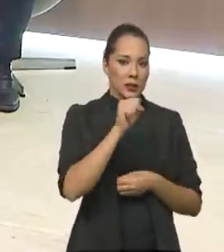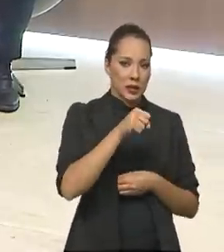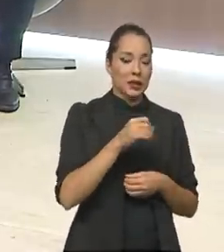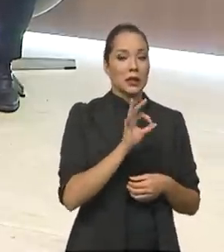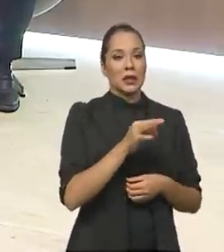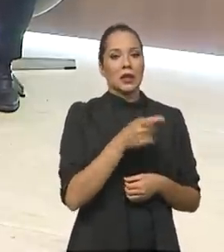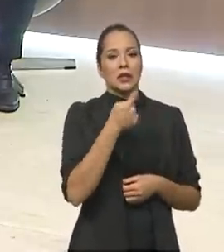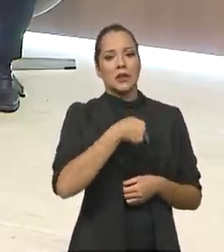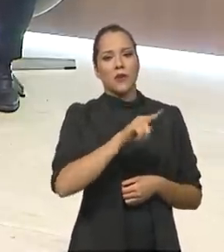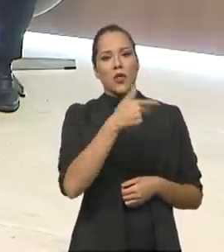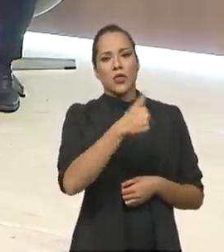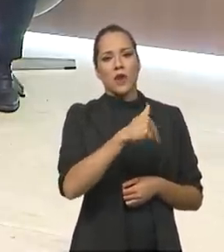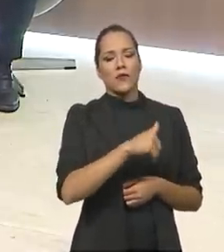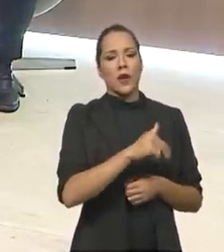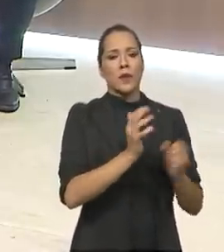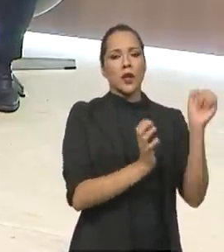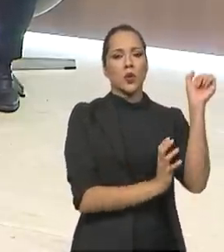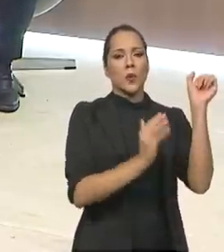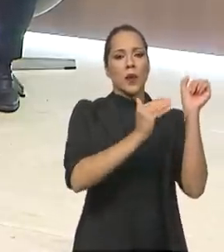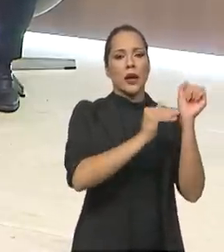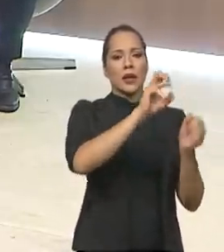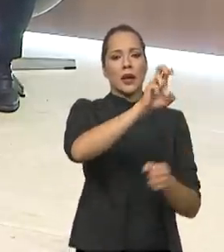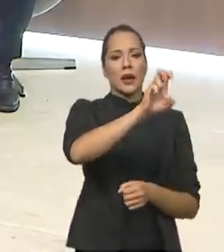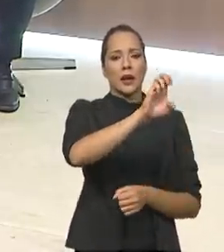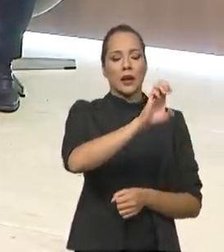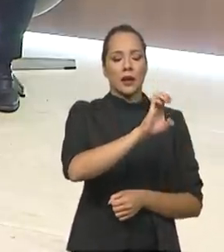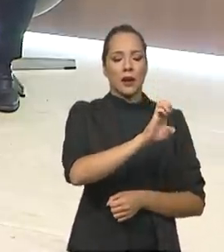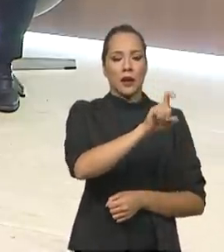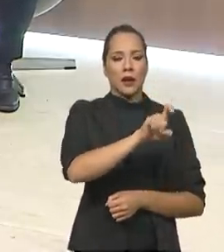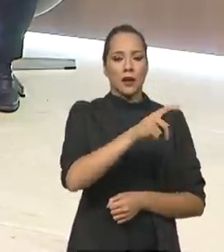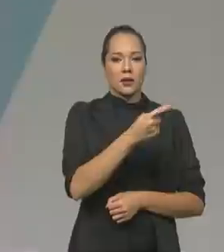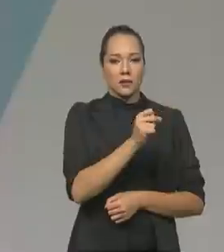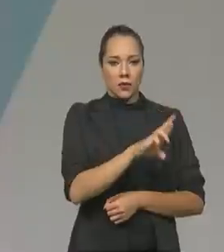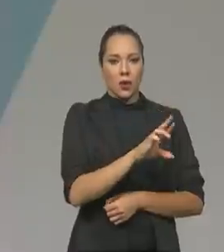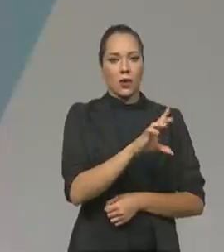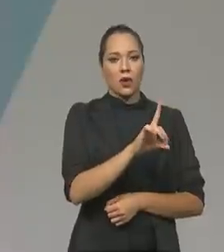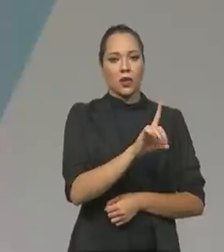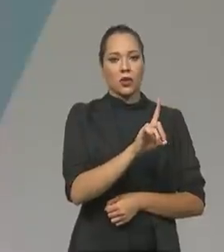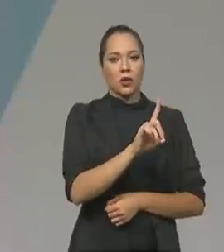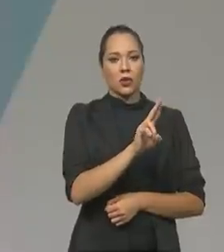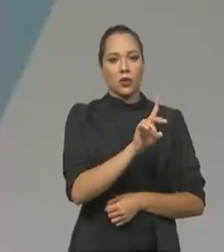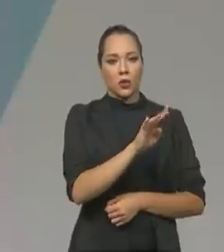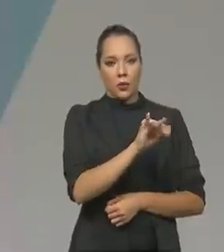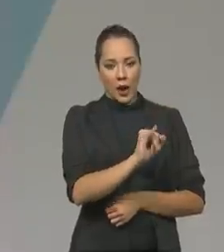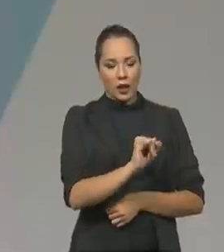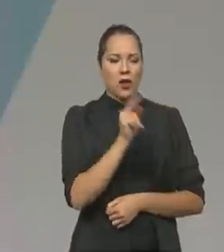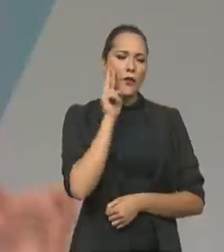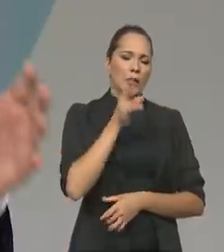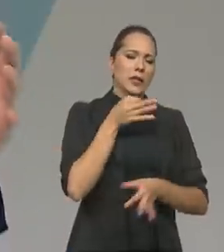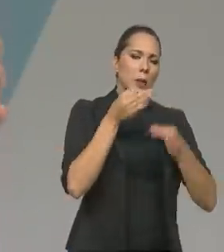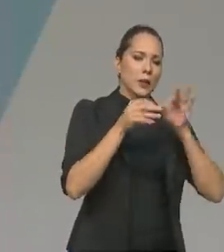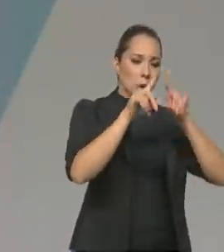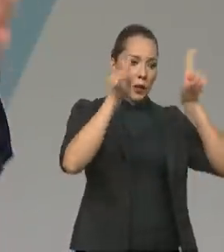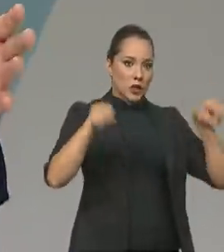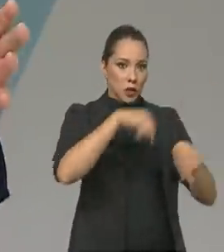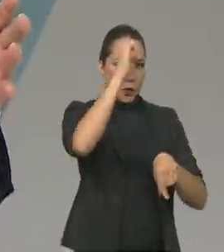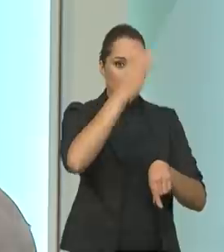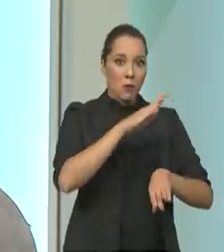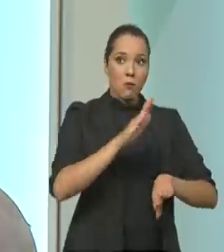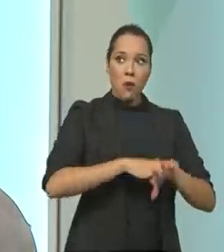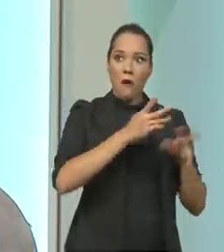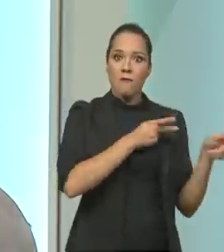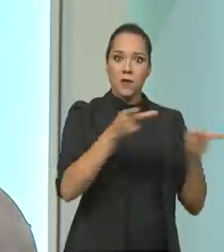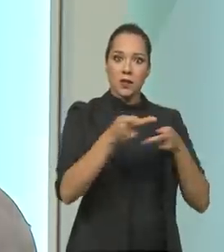o senhor esteve em novembro ali em Dubai, na Expo Dubai, nos Emirados Árabes Unidos, e eu vi que o senhor comentou que o estande do Brasil é um dos mais